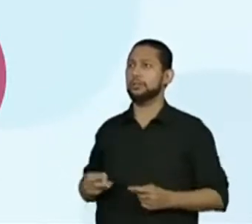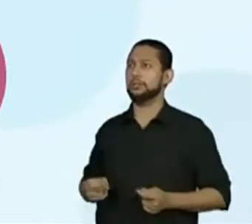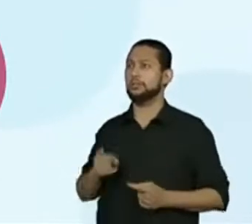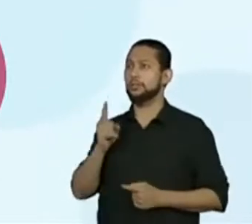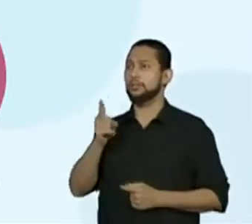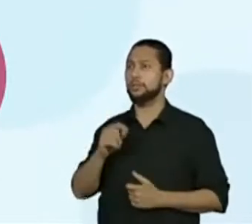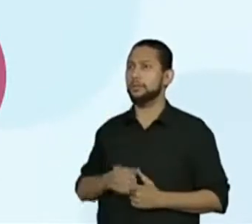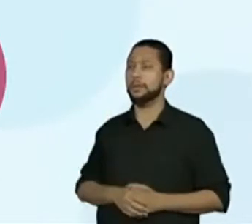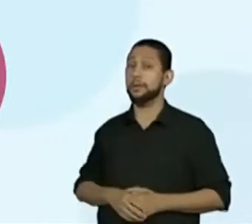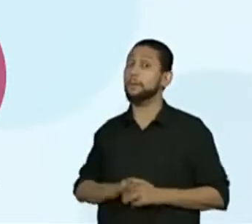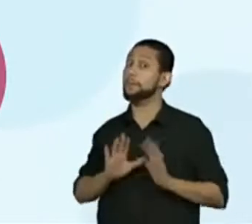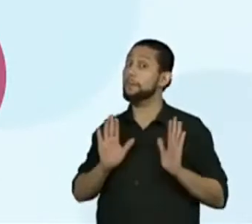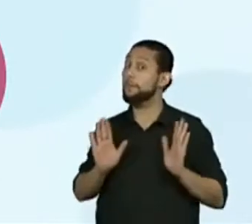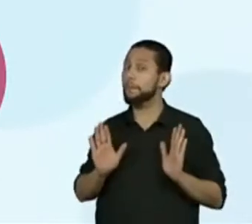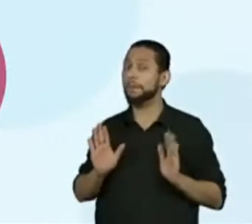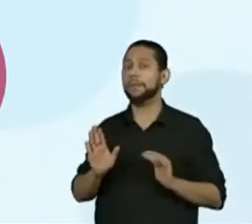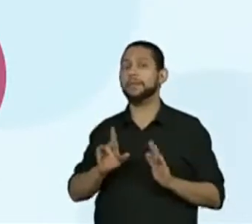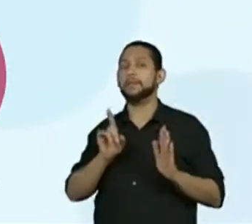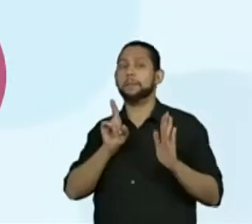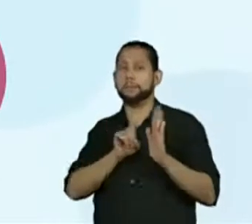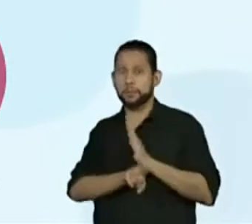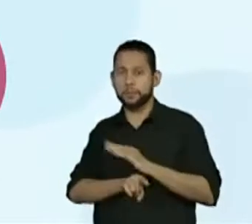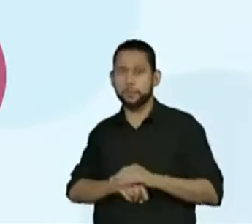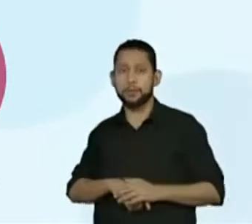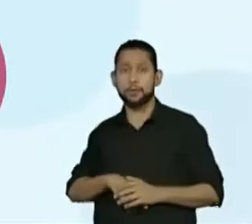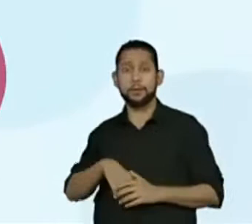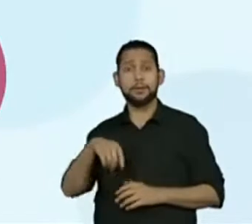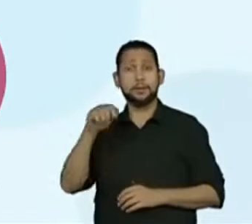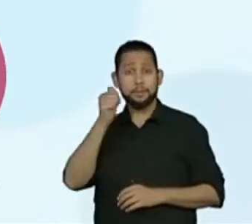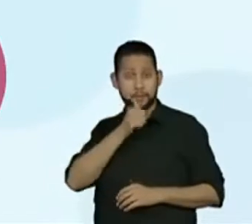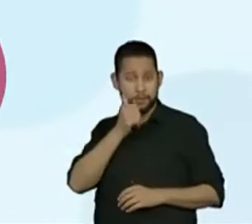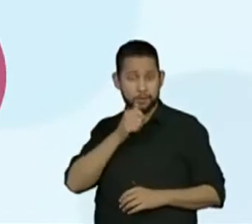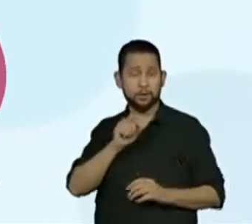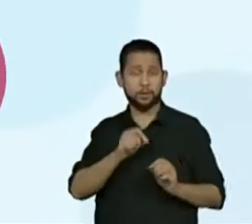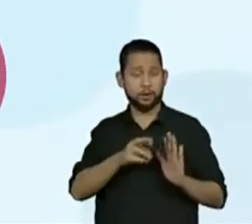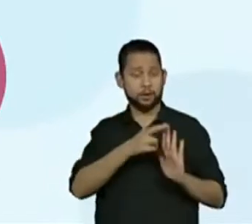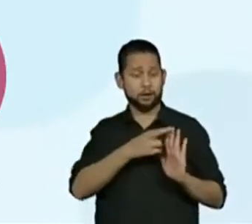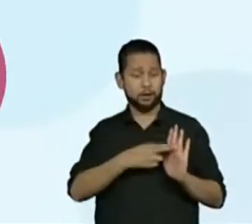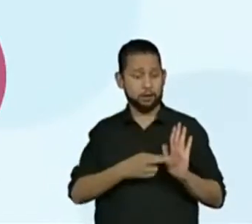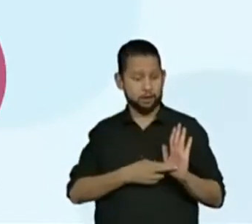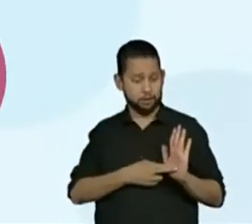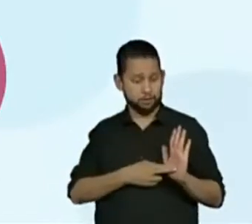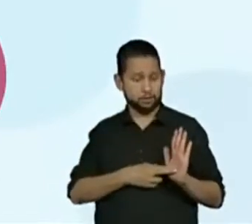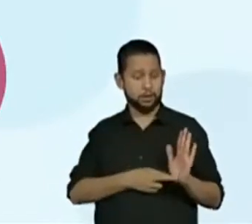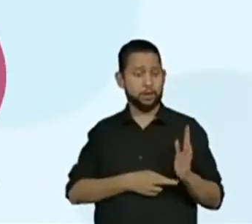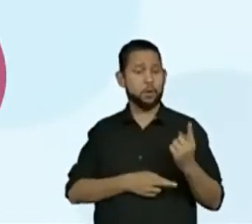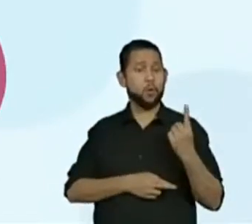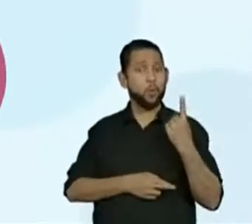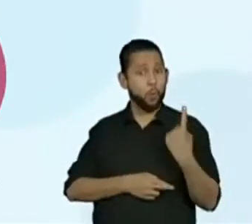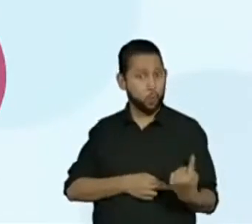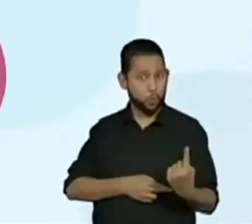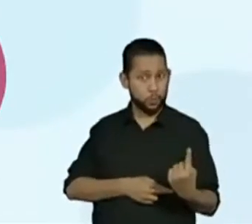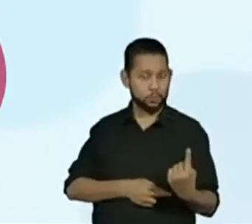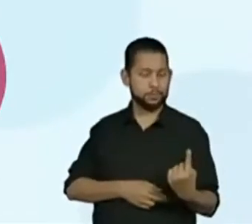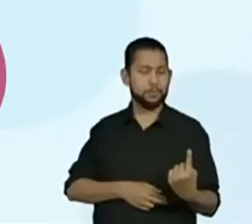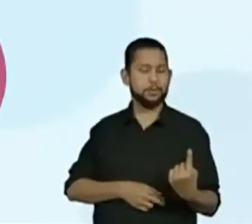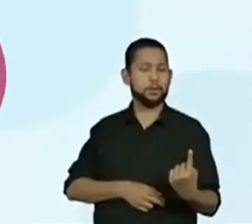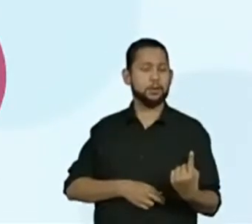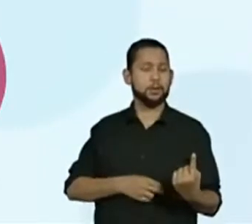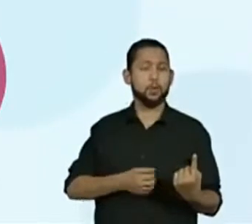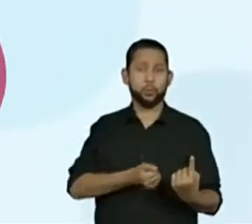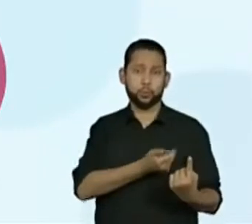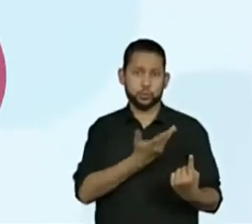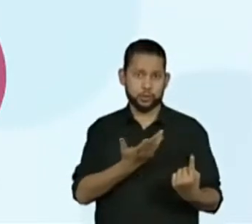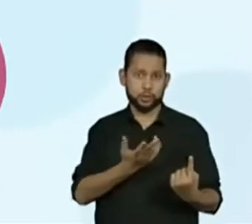Será que ela faz mais de uma receita? Como é que chama quando a gente faz mais de uma